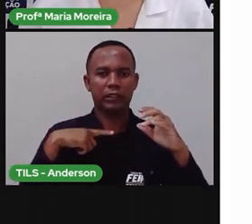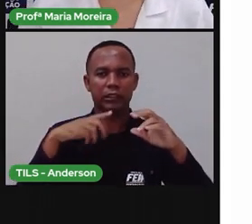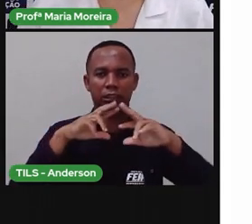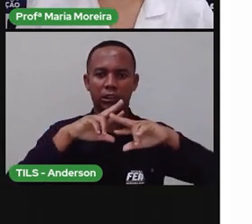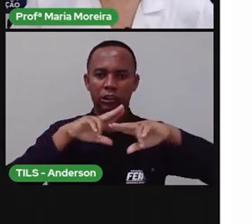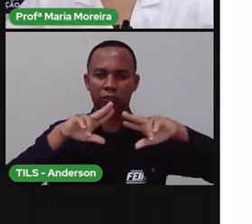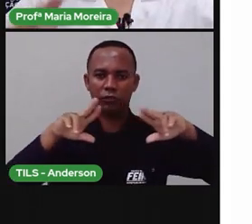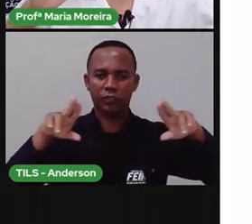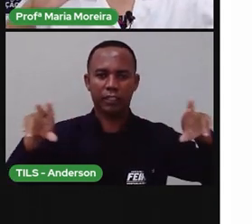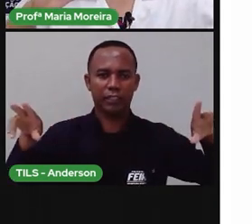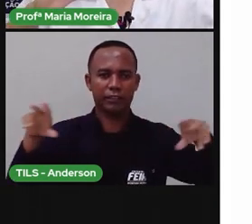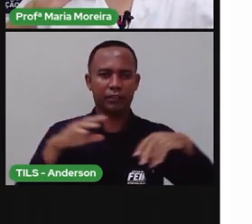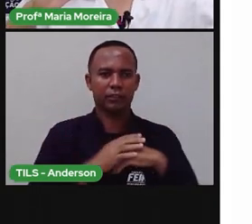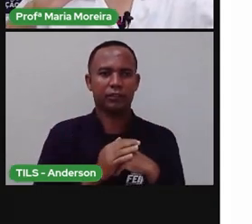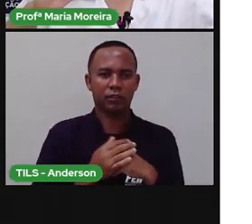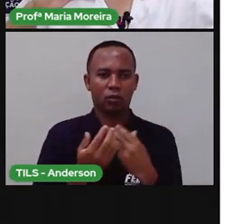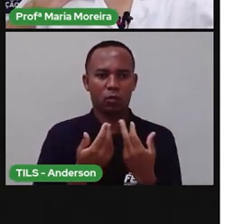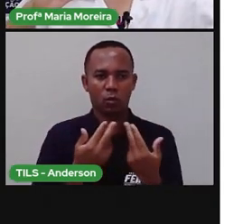estática? É o quê?